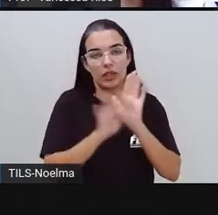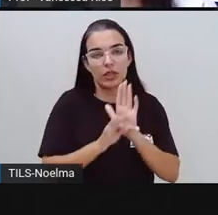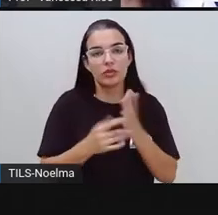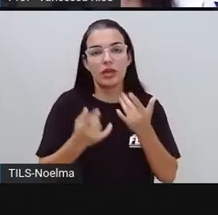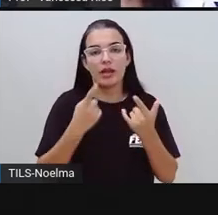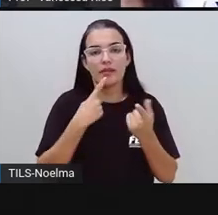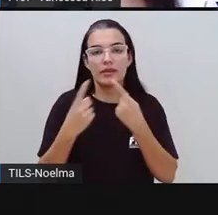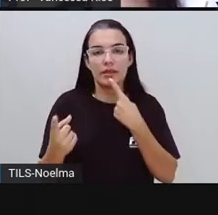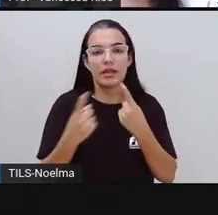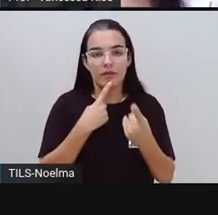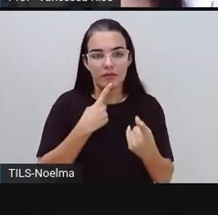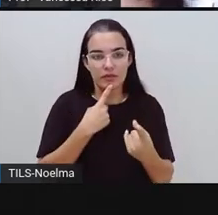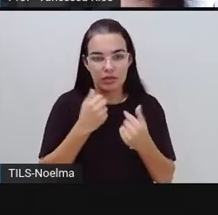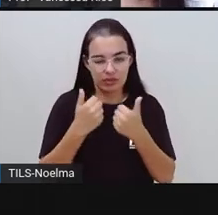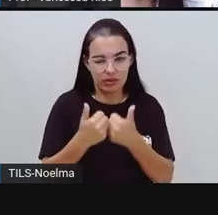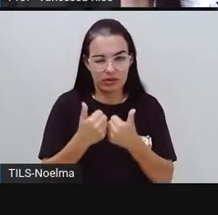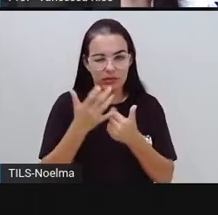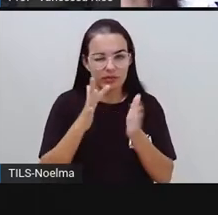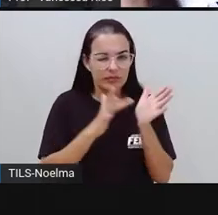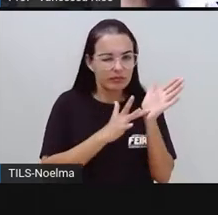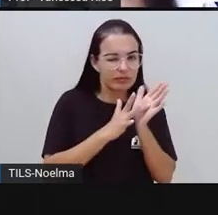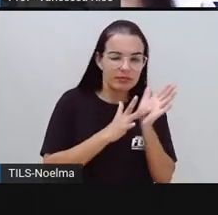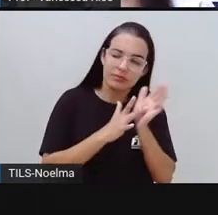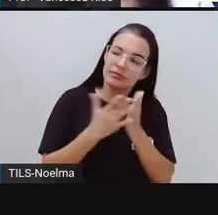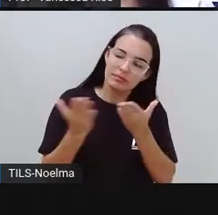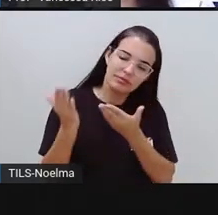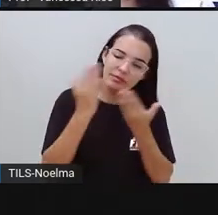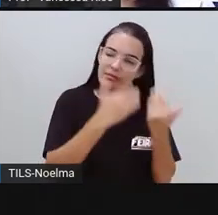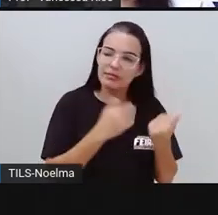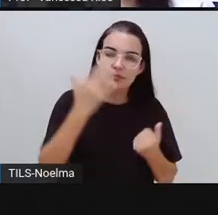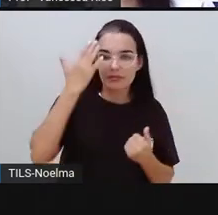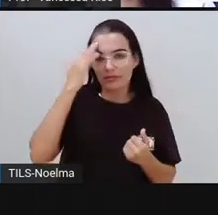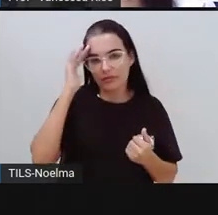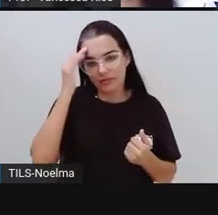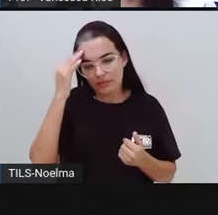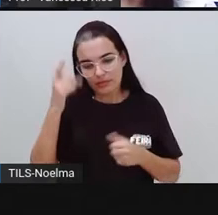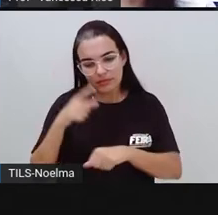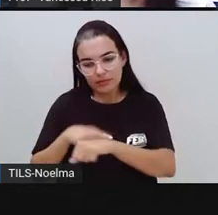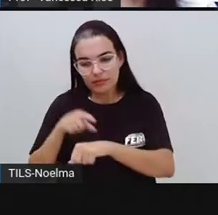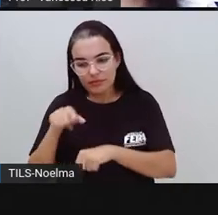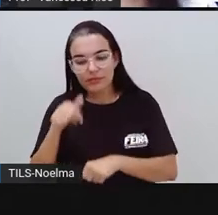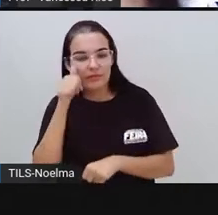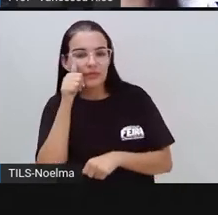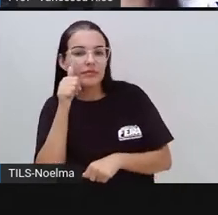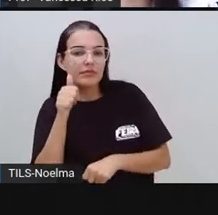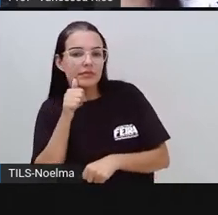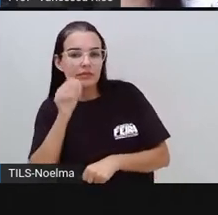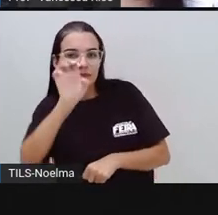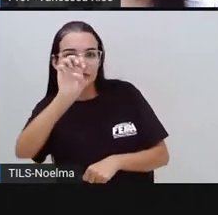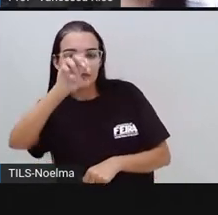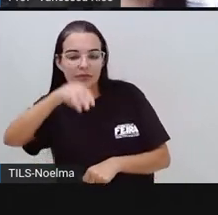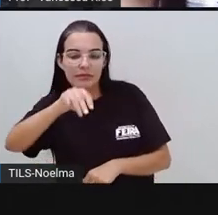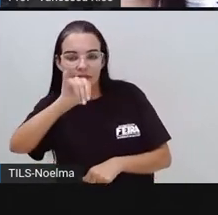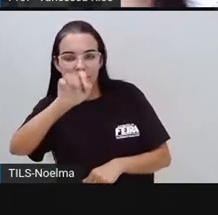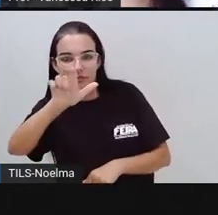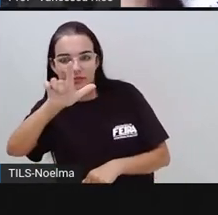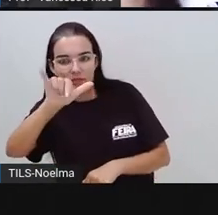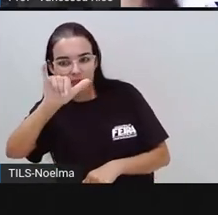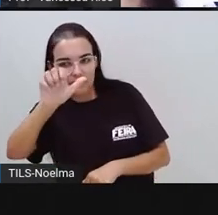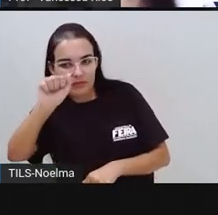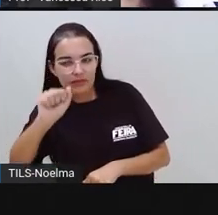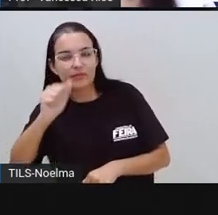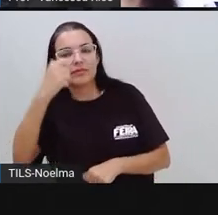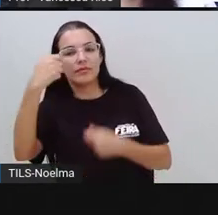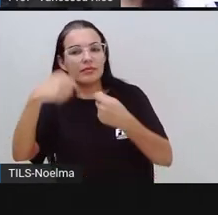certo? Então, fazendo de conta, né? Entendendo aí que, neste momento, a entrevistada é a Emília e que a gente